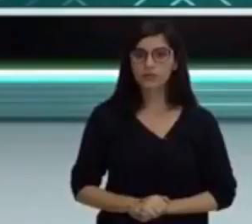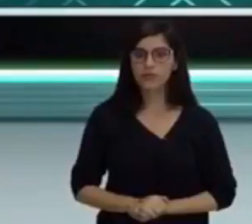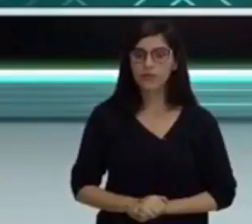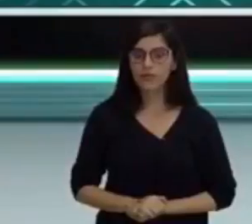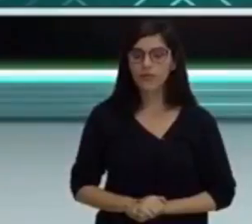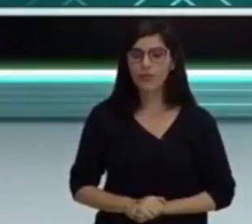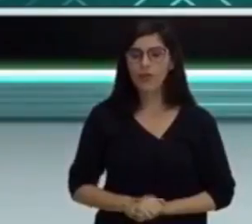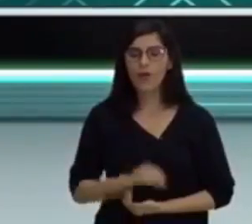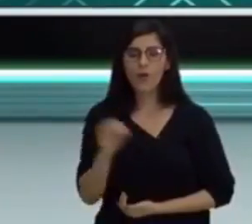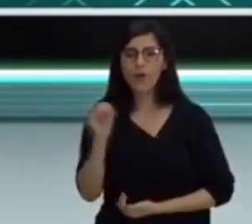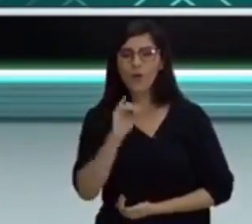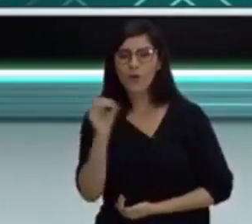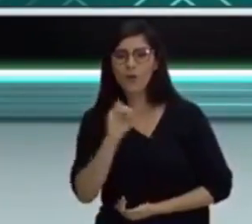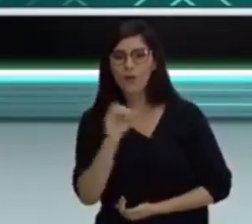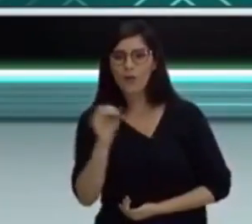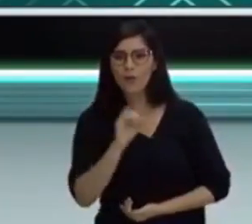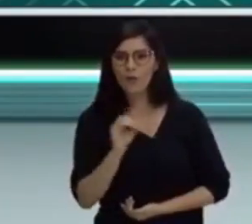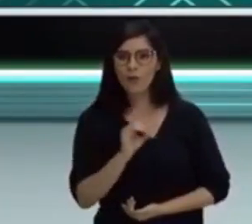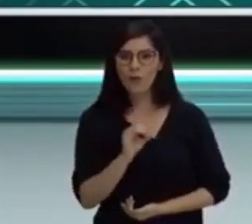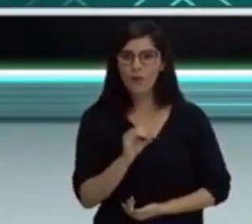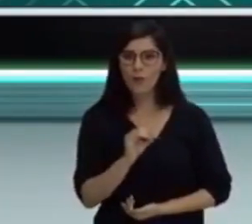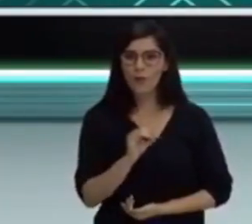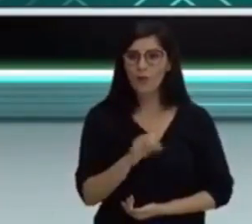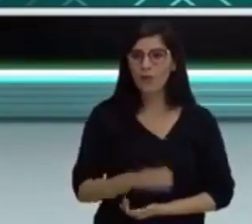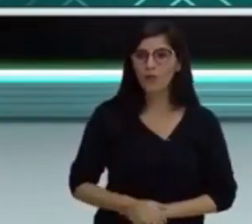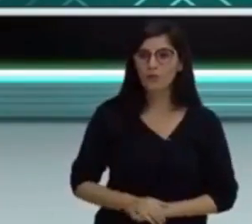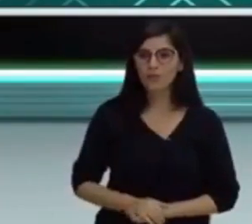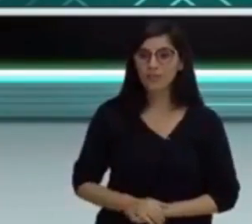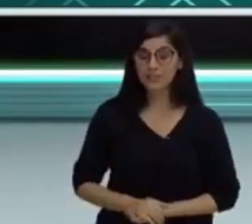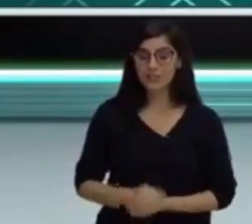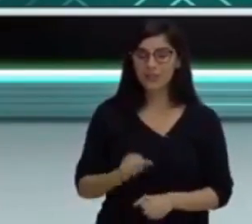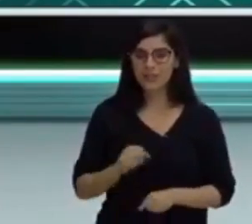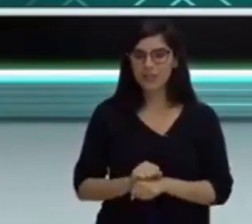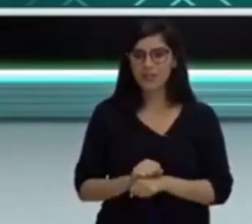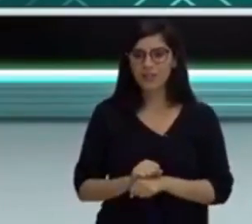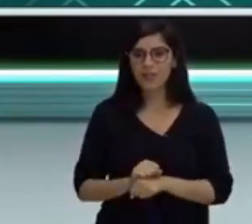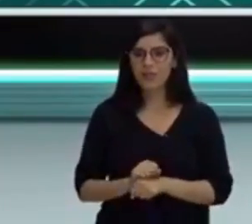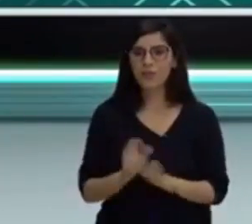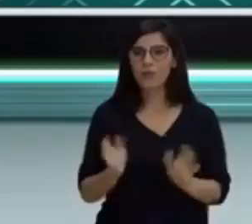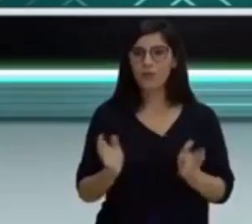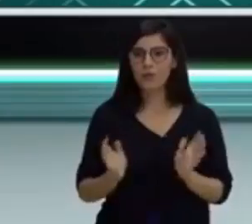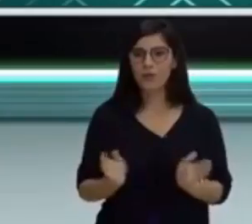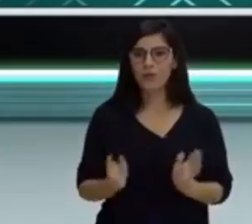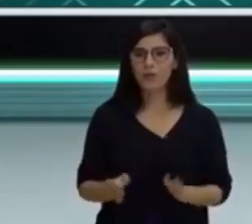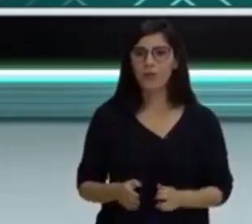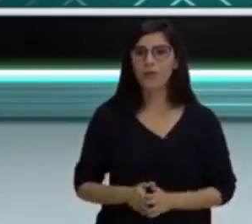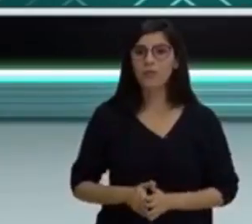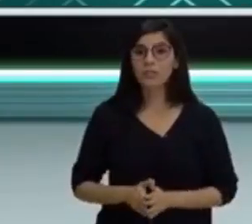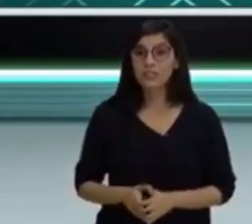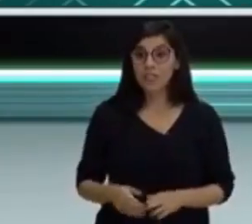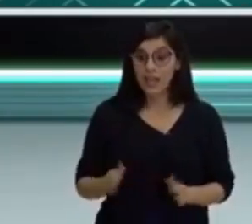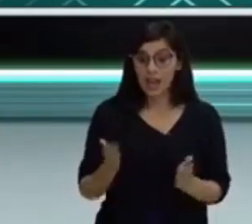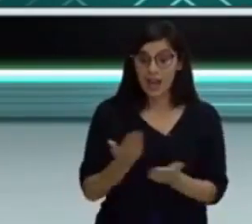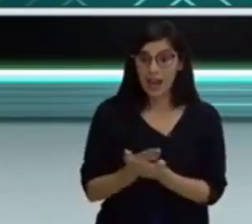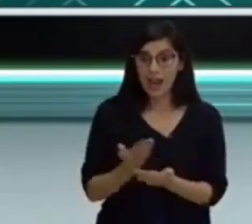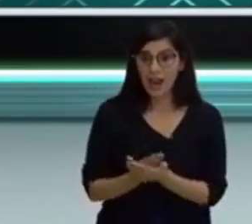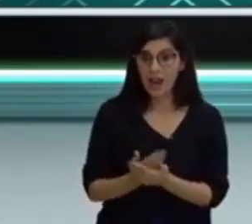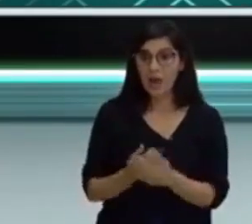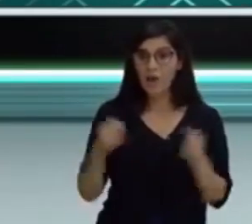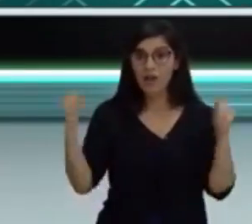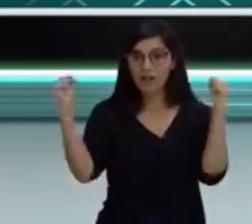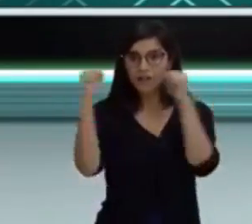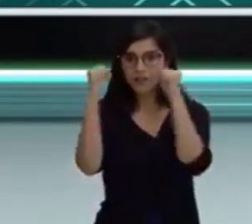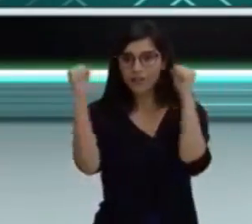Salve, salve, galera! Chegamos por aqui, estamos a posto para trabalhar com vocês, com a educação física. E hoje nós temos